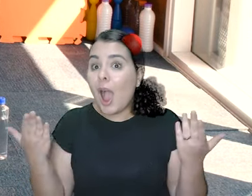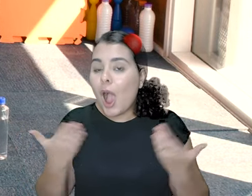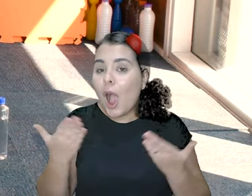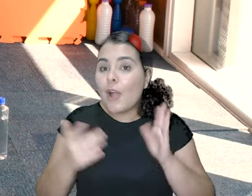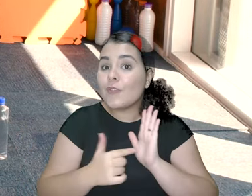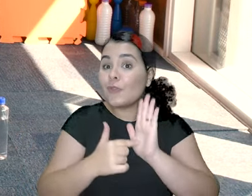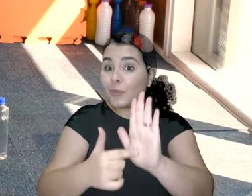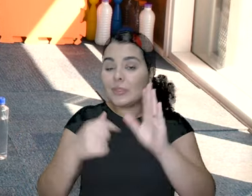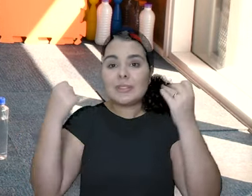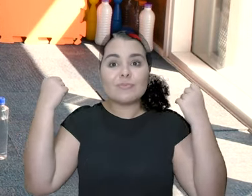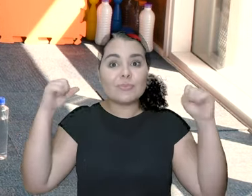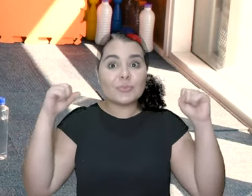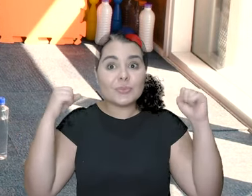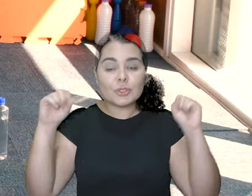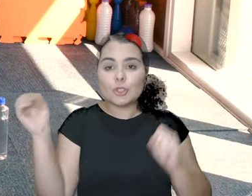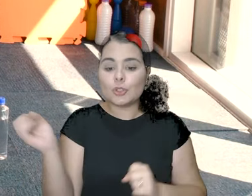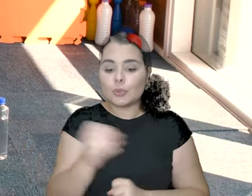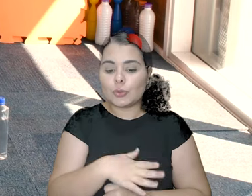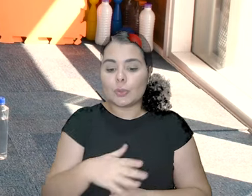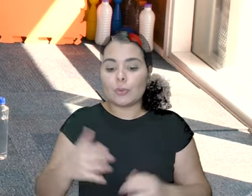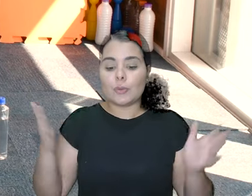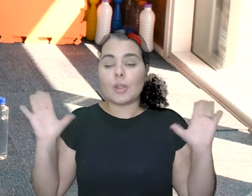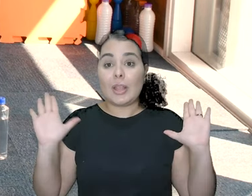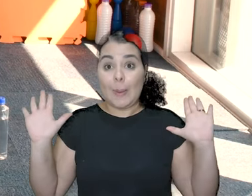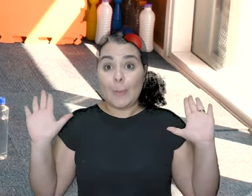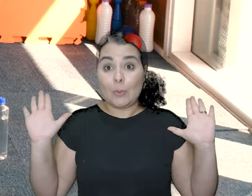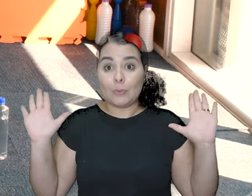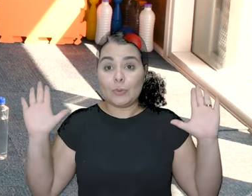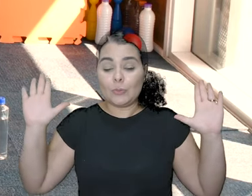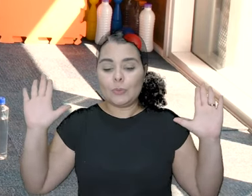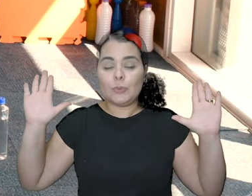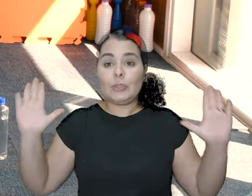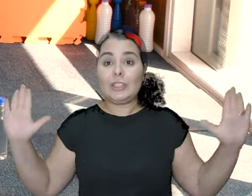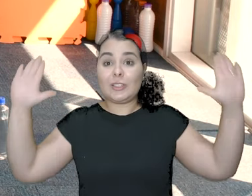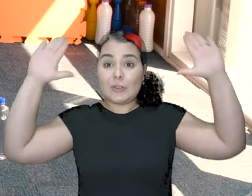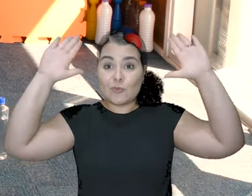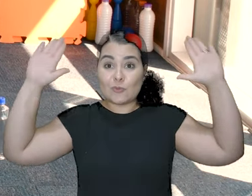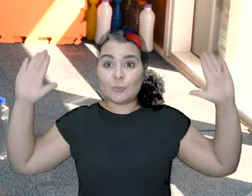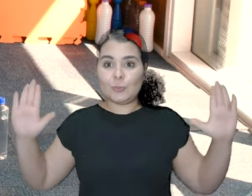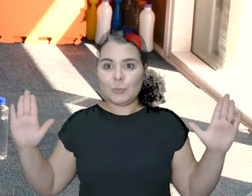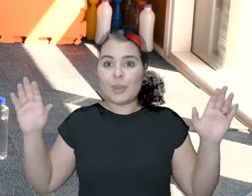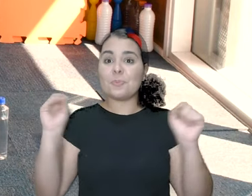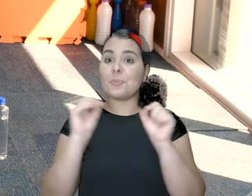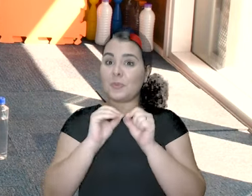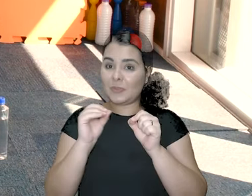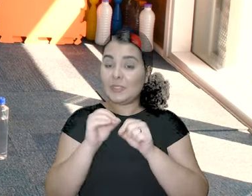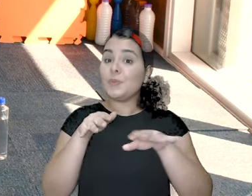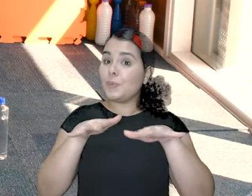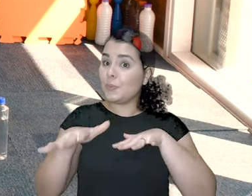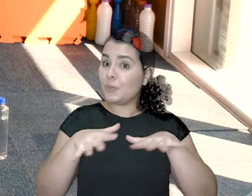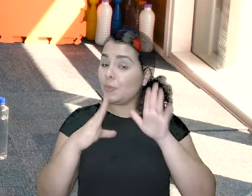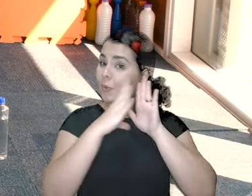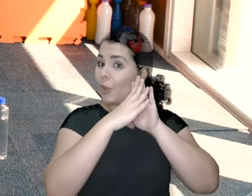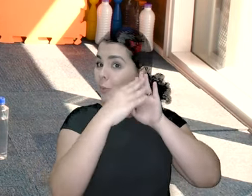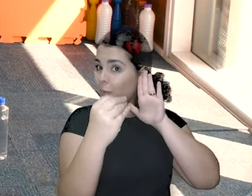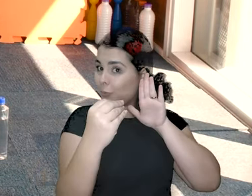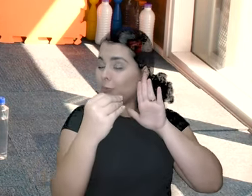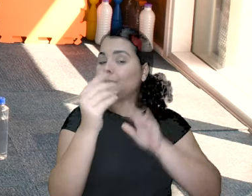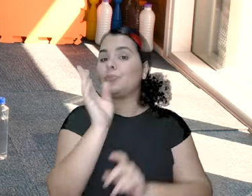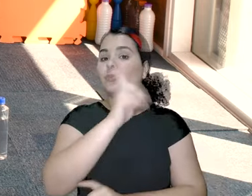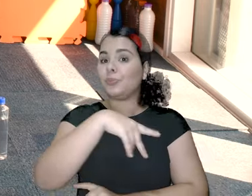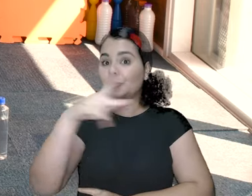Beba a sua água enquanto eu mostro o próximo exercício. Mãos para o alto. E eleva o braço em meio.